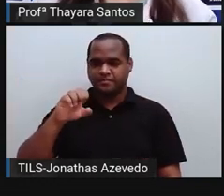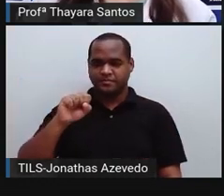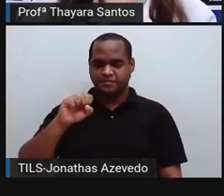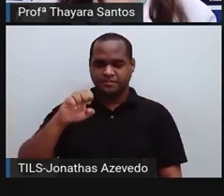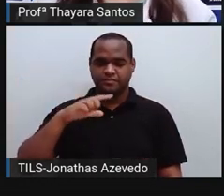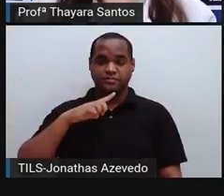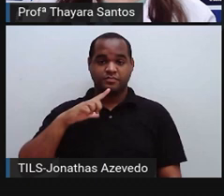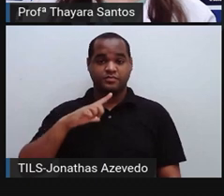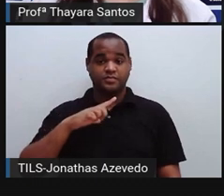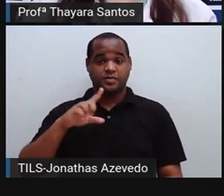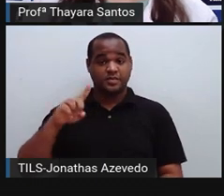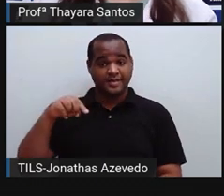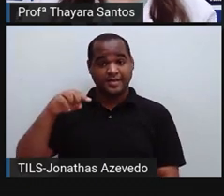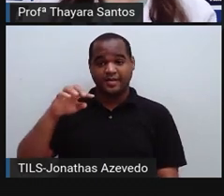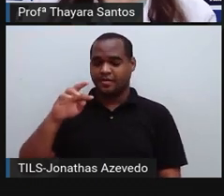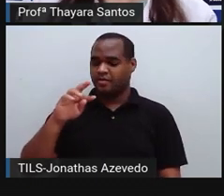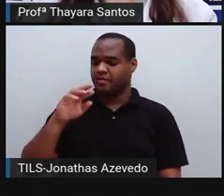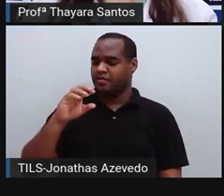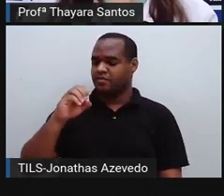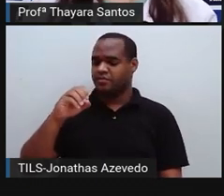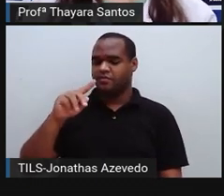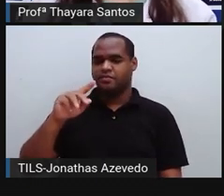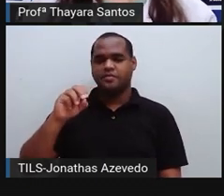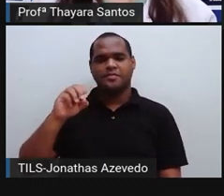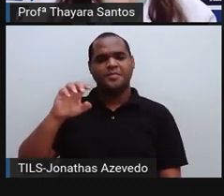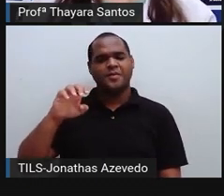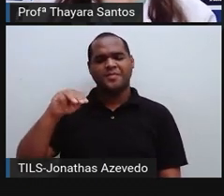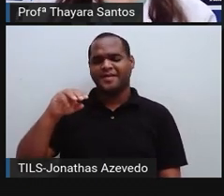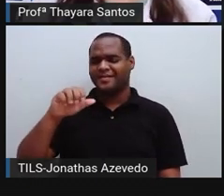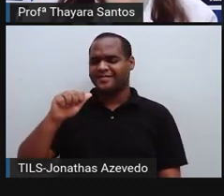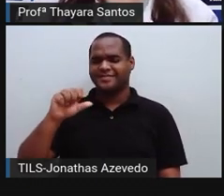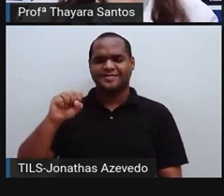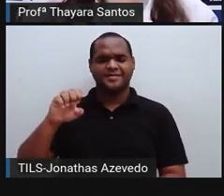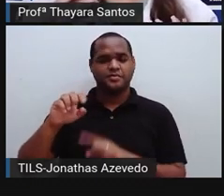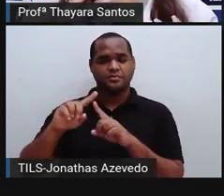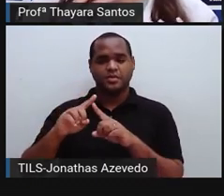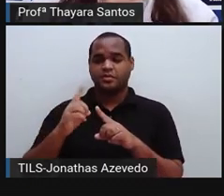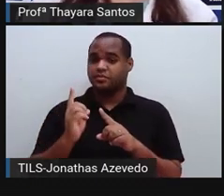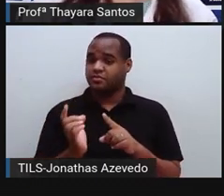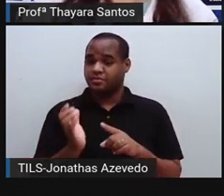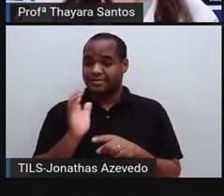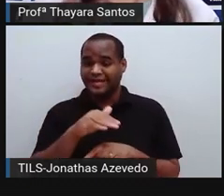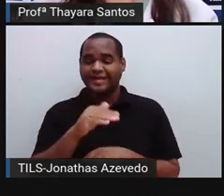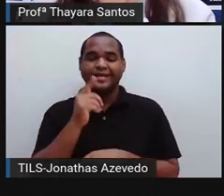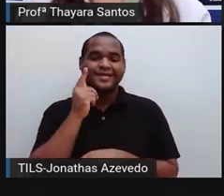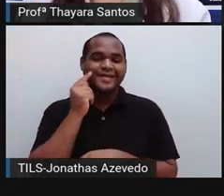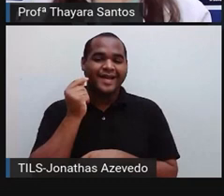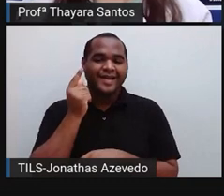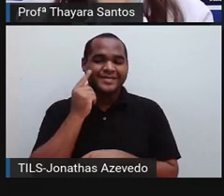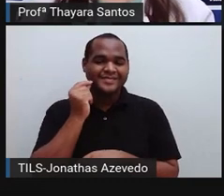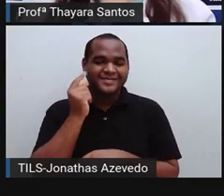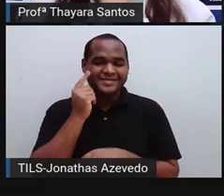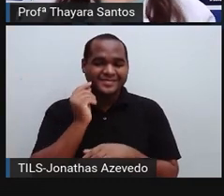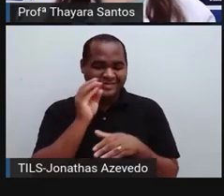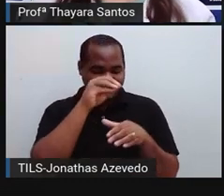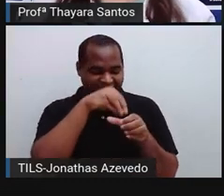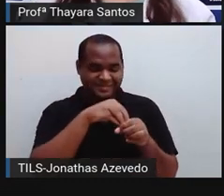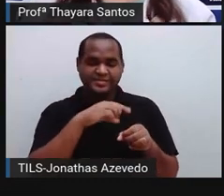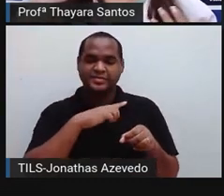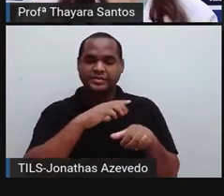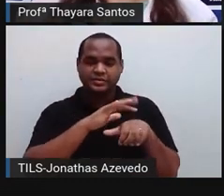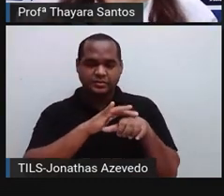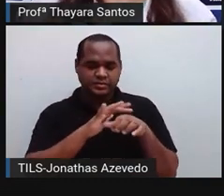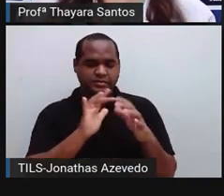protozoário que é chamado de toxoplasma gondi. E ele vive no intestino de gatos e outros felinos. Então, o